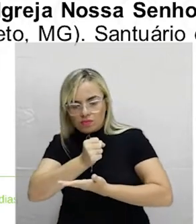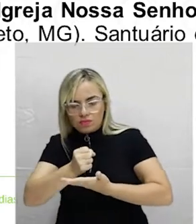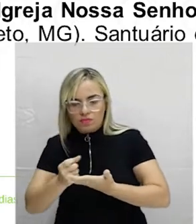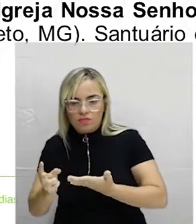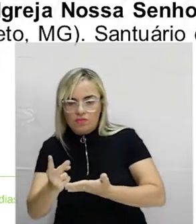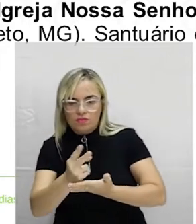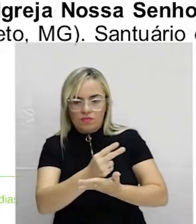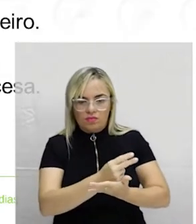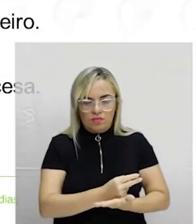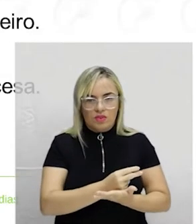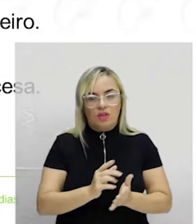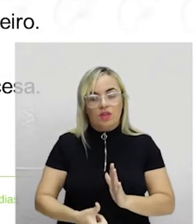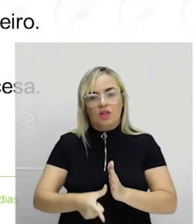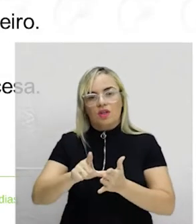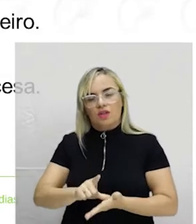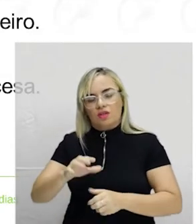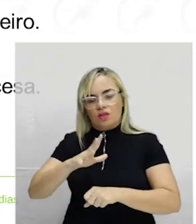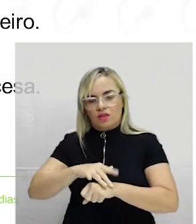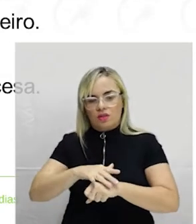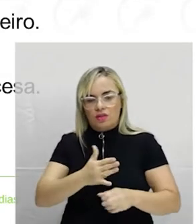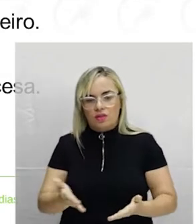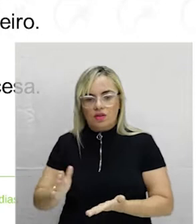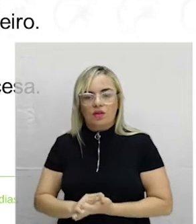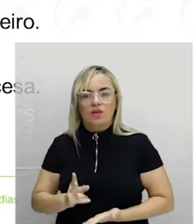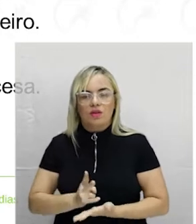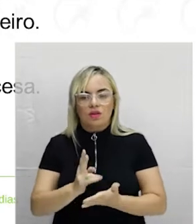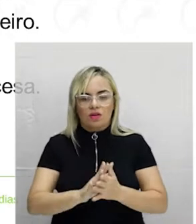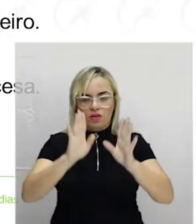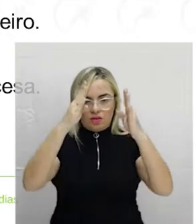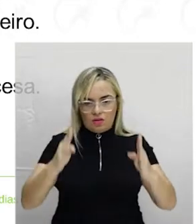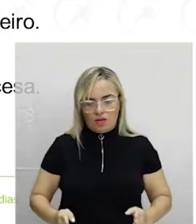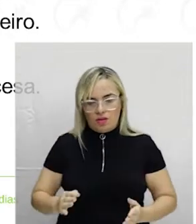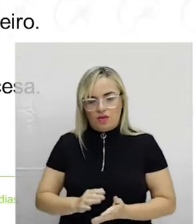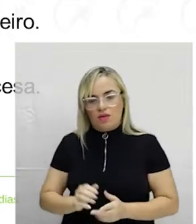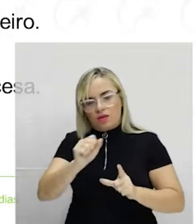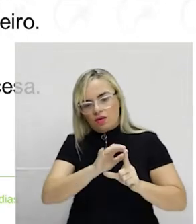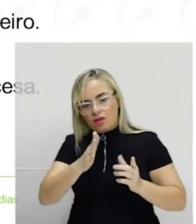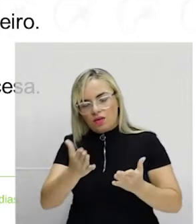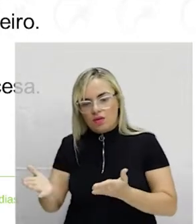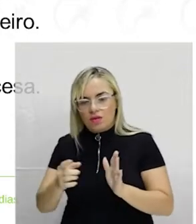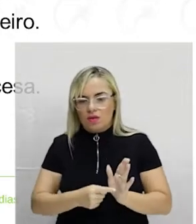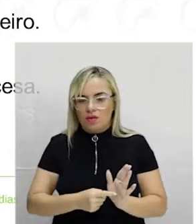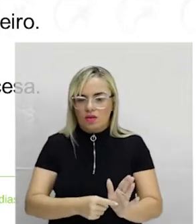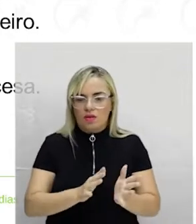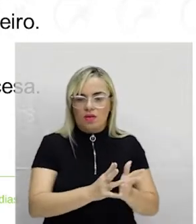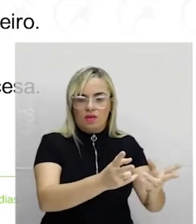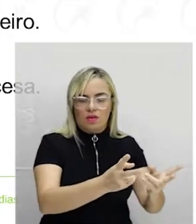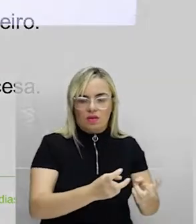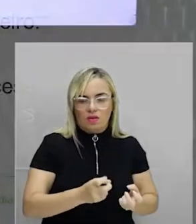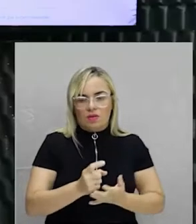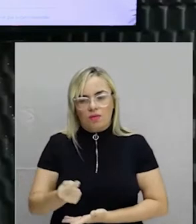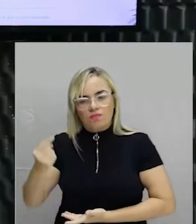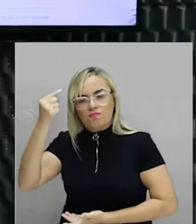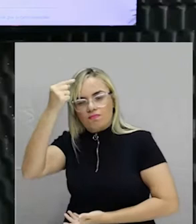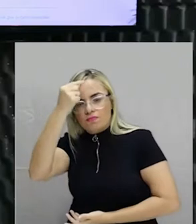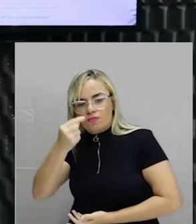ser acometido pela doença. E aí a gente continua analisando. A charge abaixo percebe-se uma atualização da figura